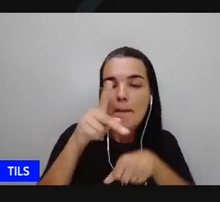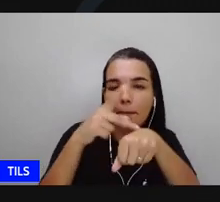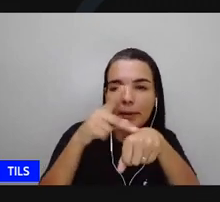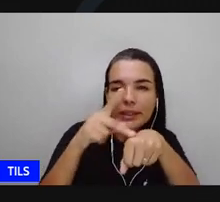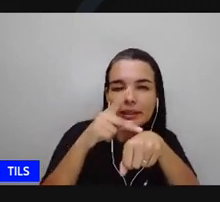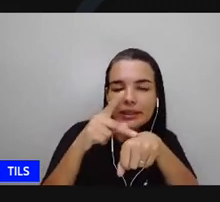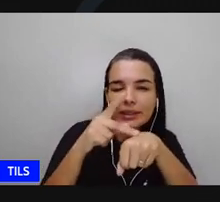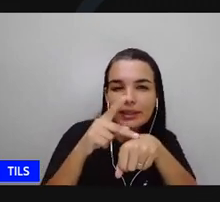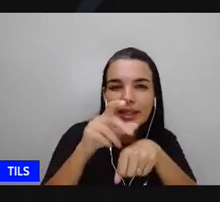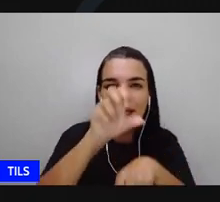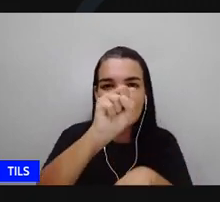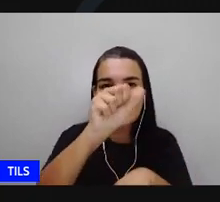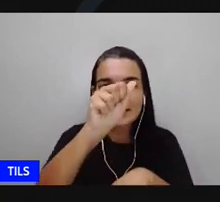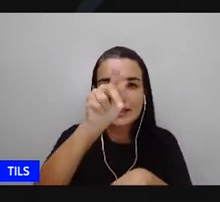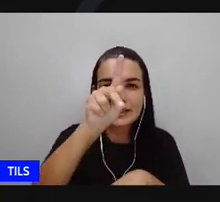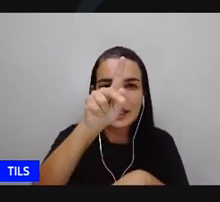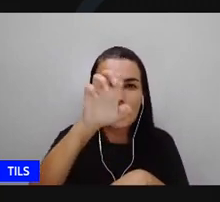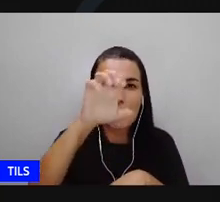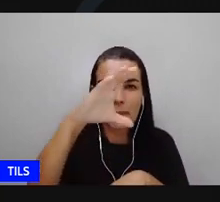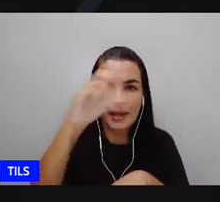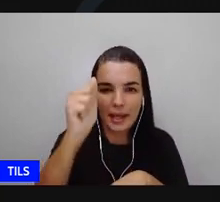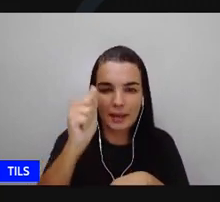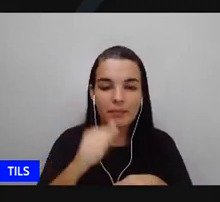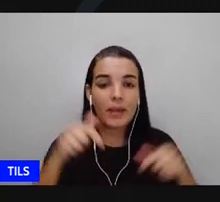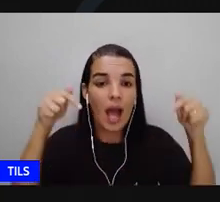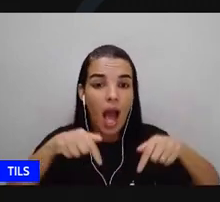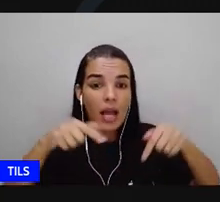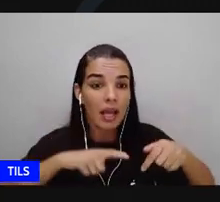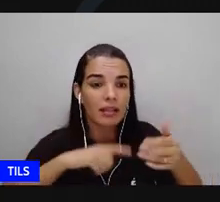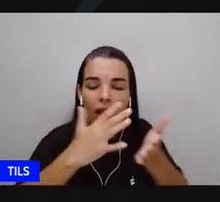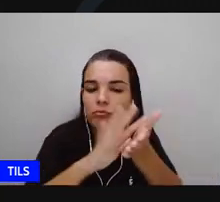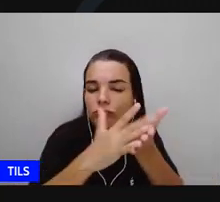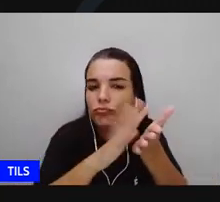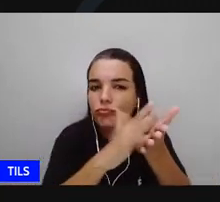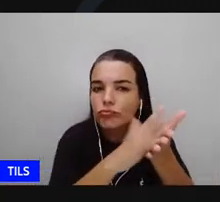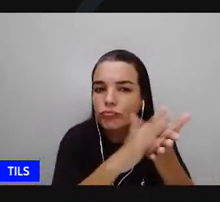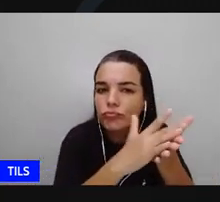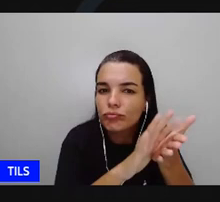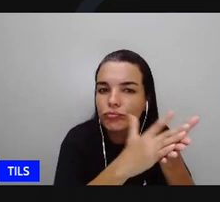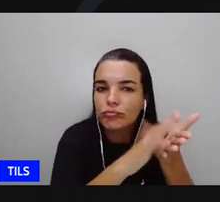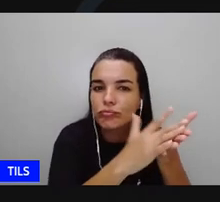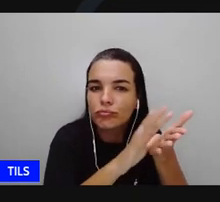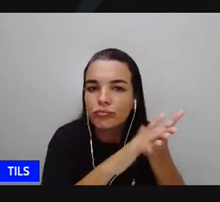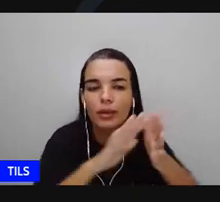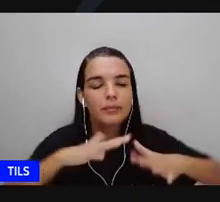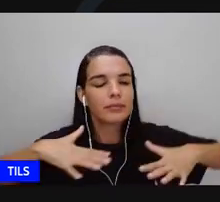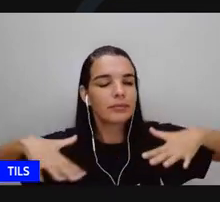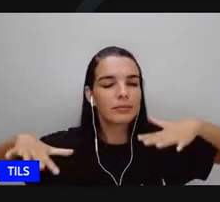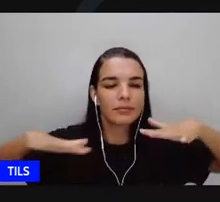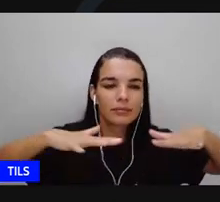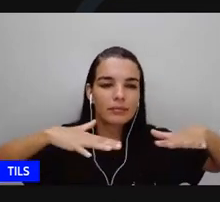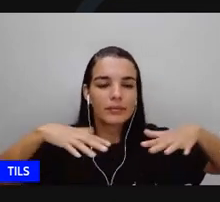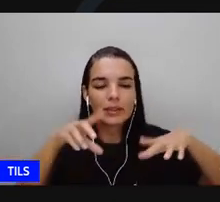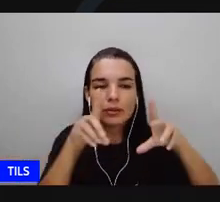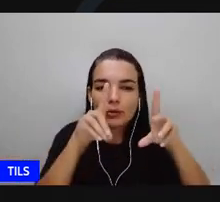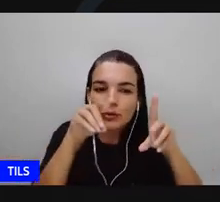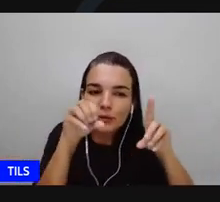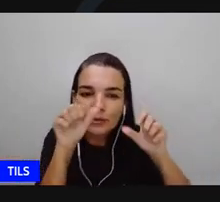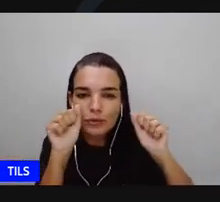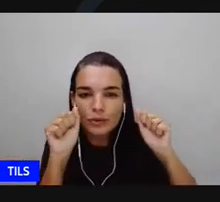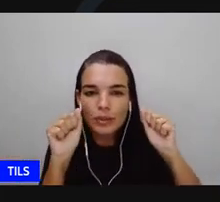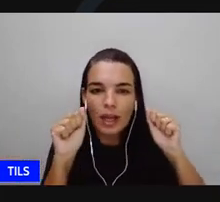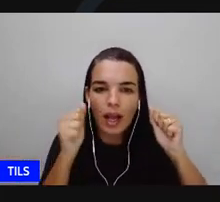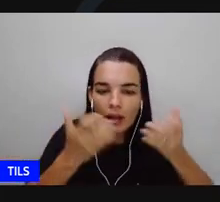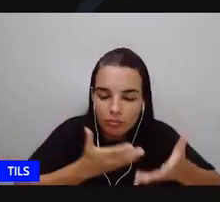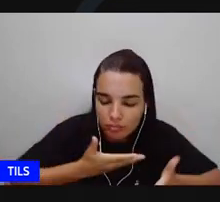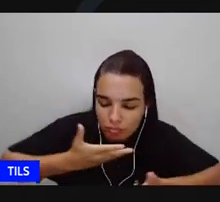maluco aqui tem samba em bala os dias cotidiano da casa da família da